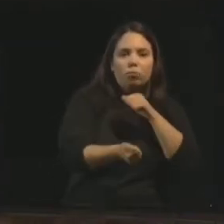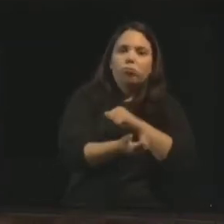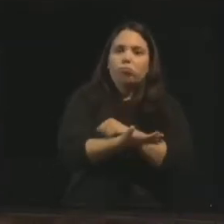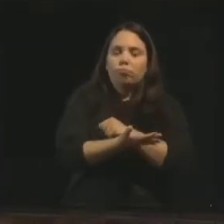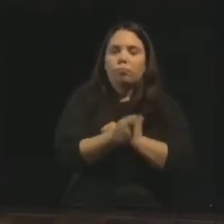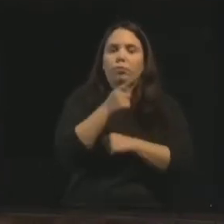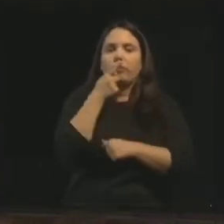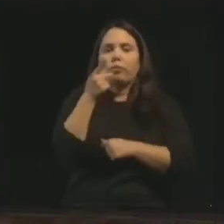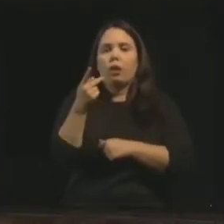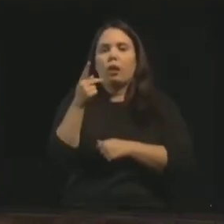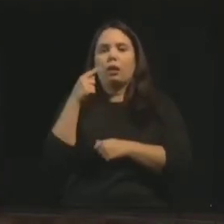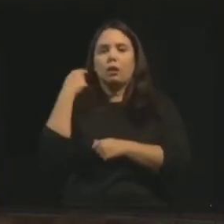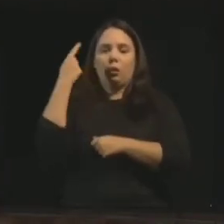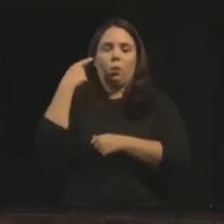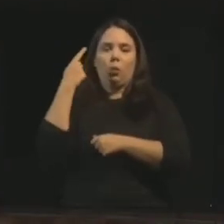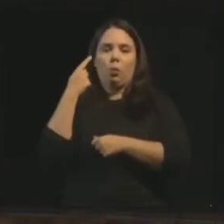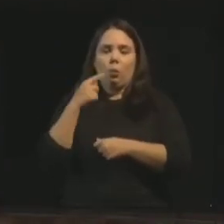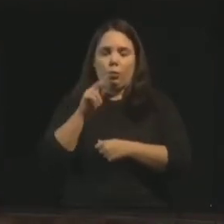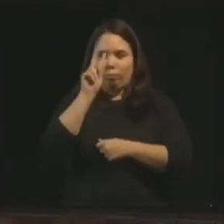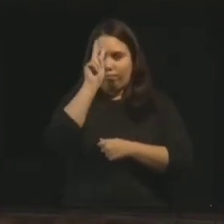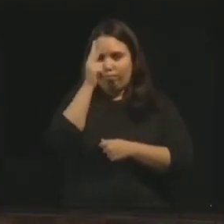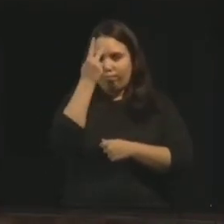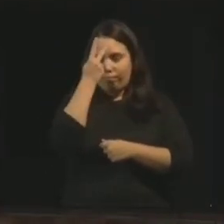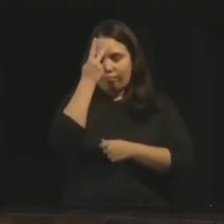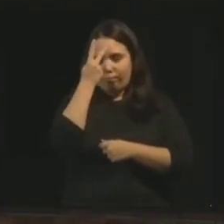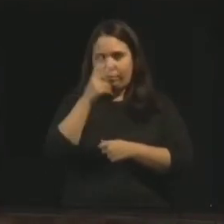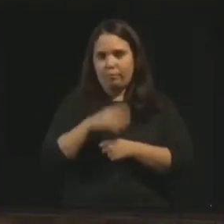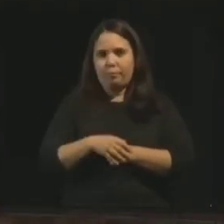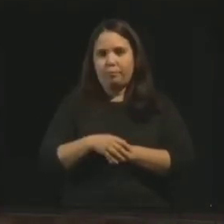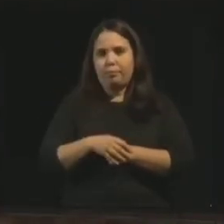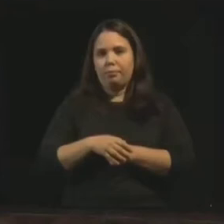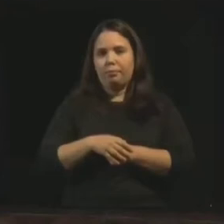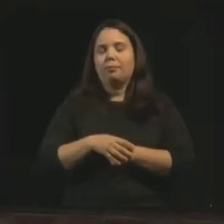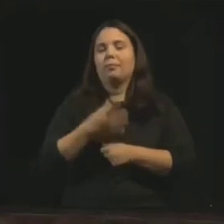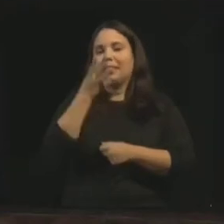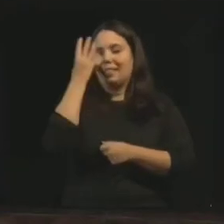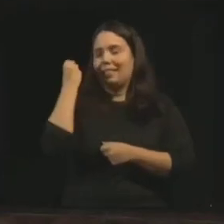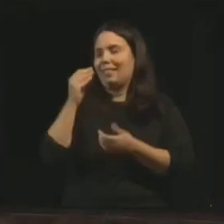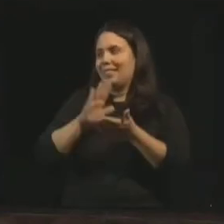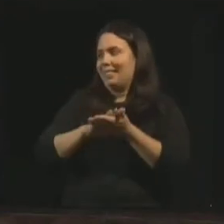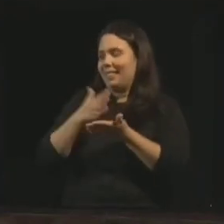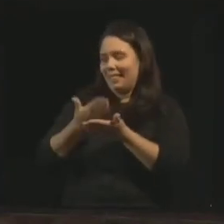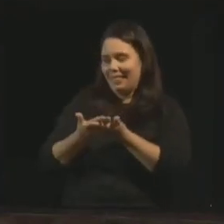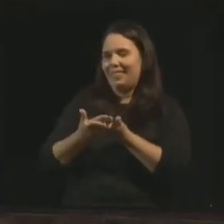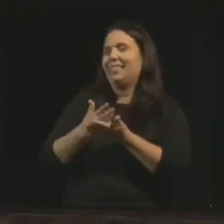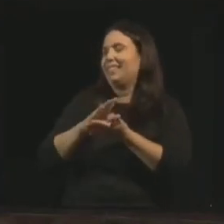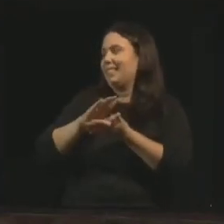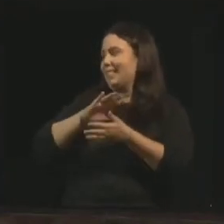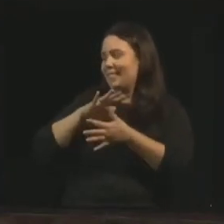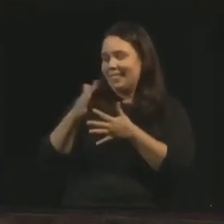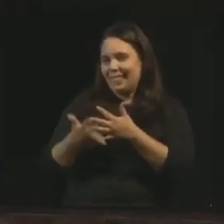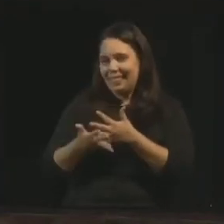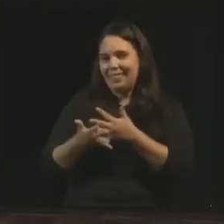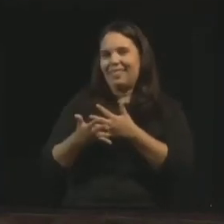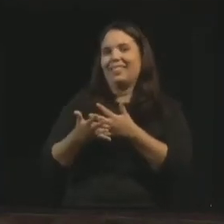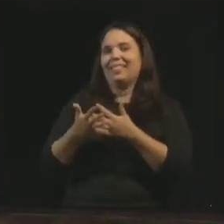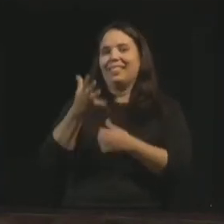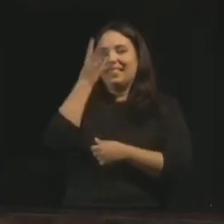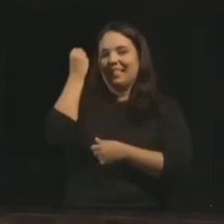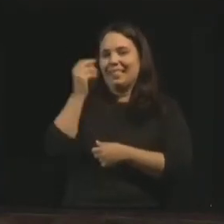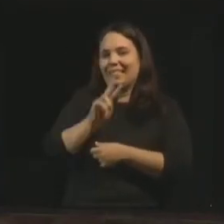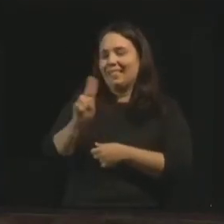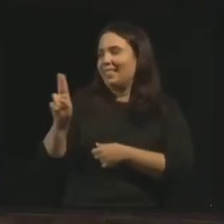de entrar no espiritismo. Esqueci da nossa intérprete de Libras. Muito obrigado, viu, querida? Eu esqueci do seu nome também.